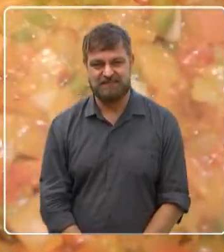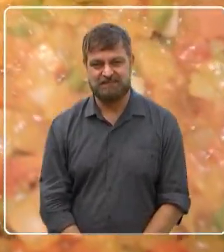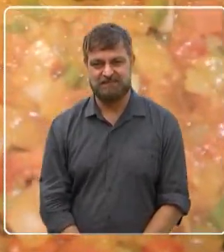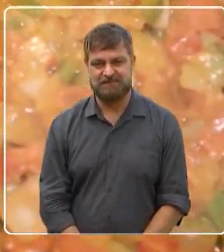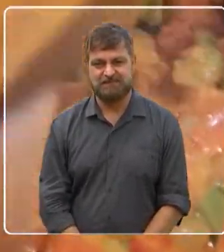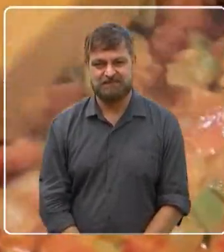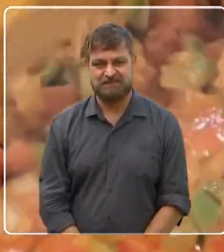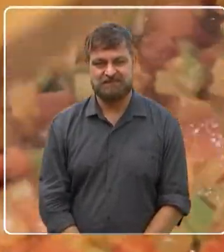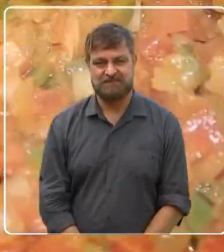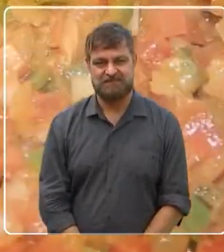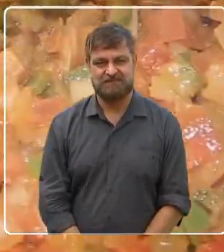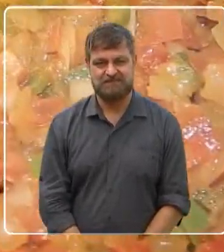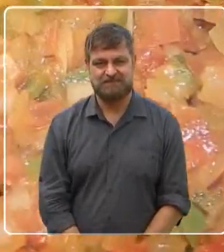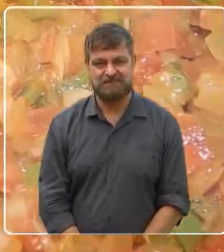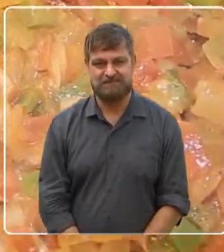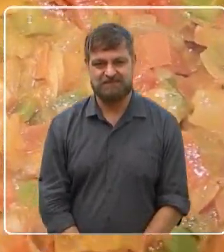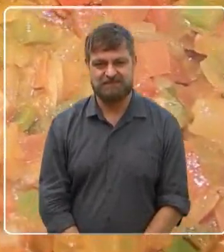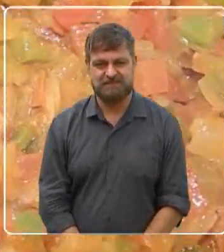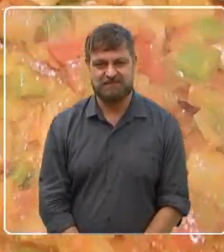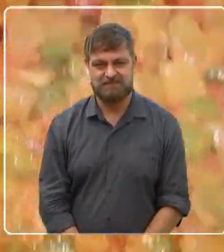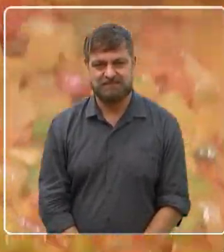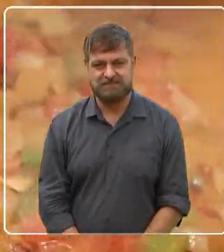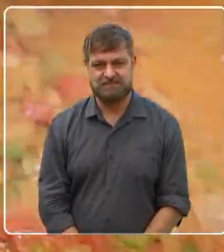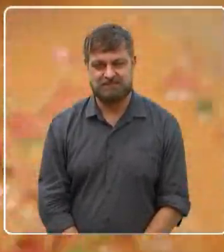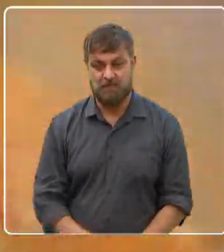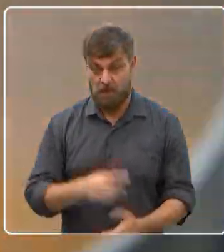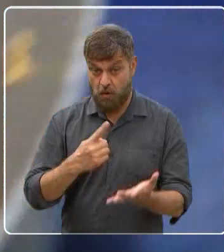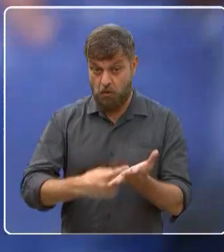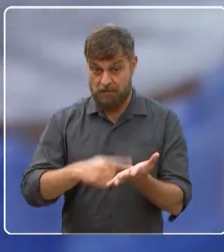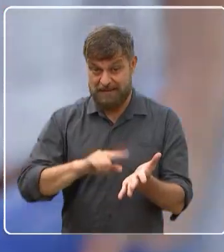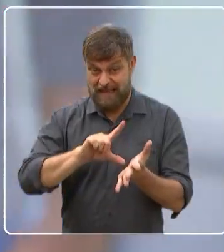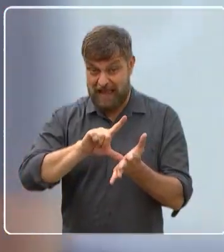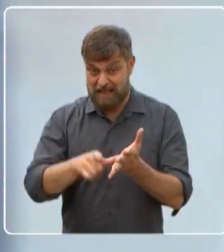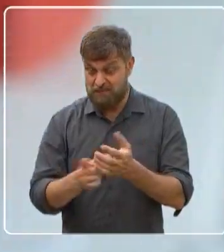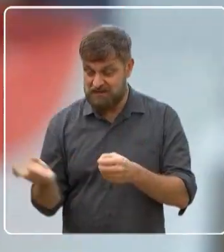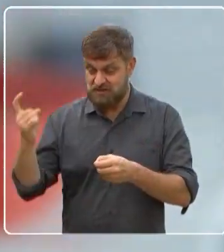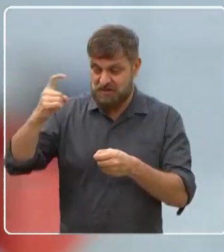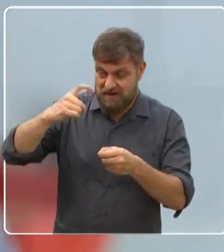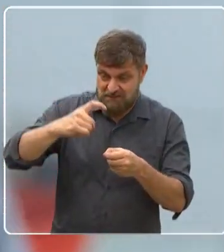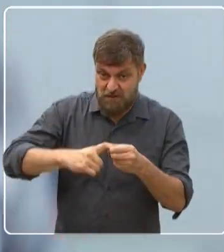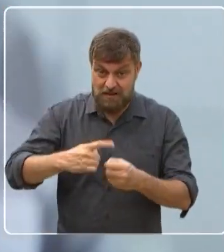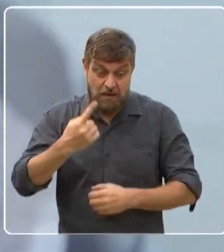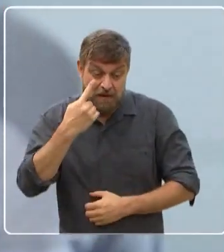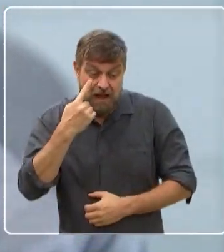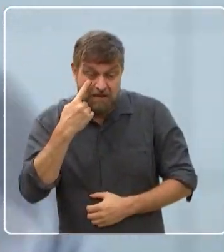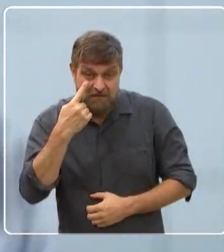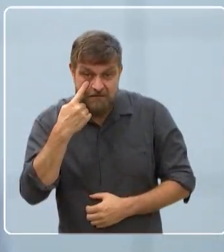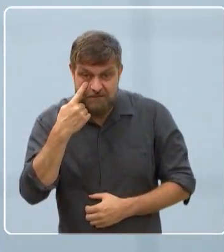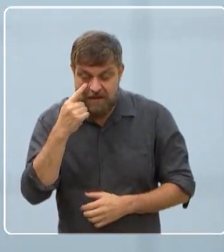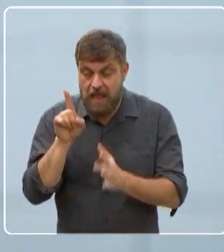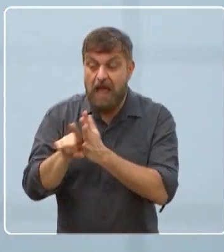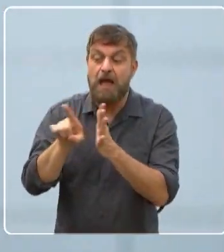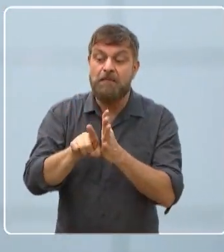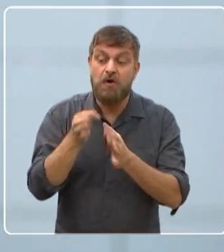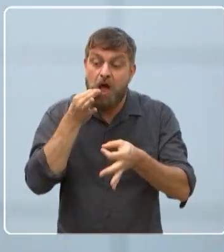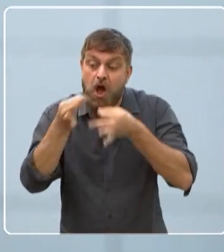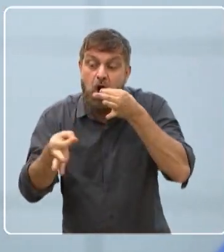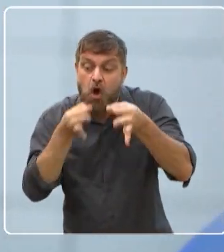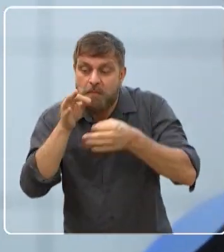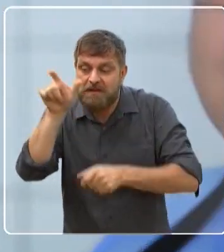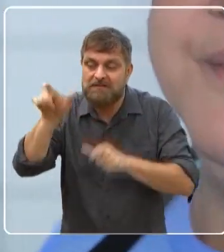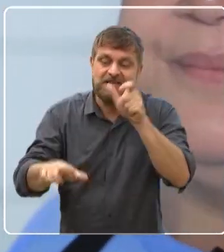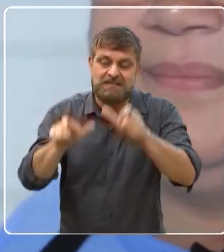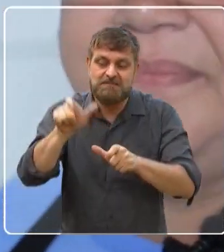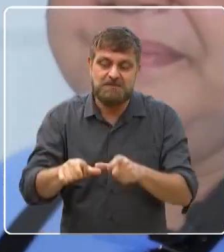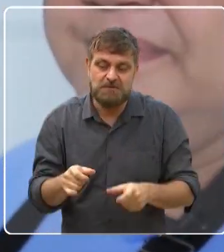refogar. Então fechou. Vamos combinar o seguinte, a gente volta mais tarde então pra ver, conversar com os clientes e saber de